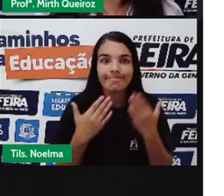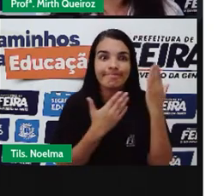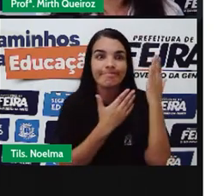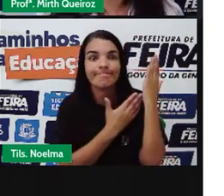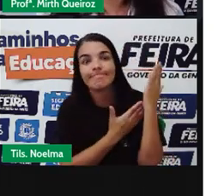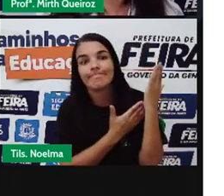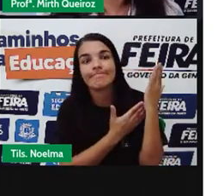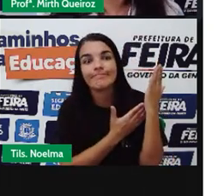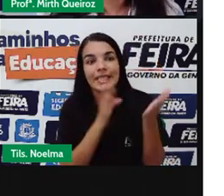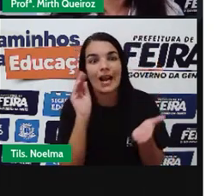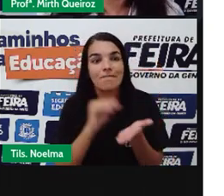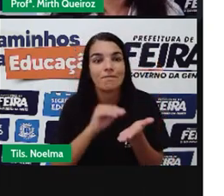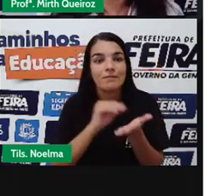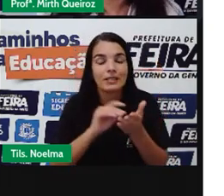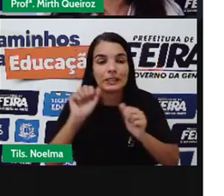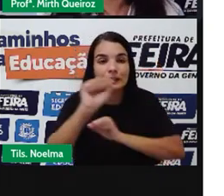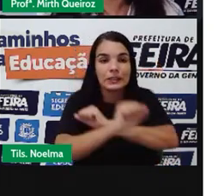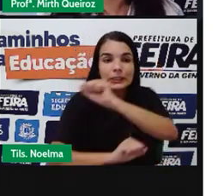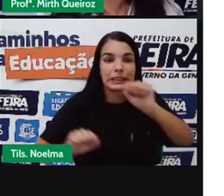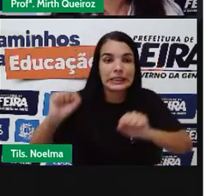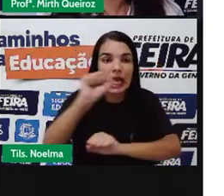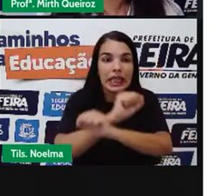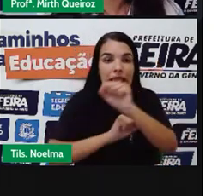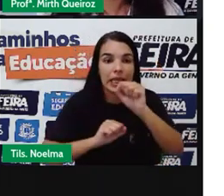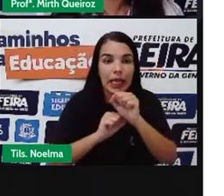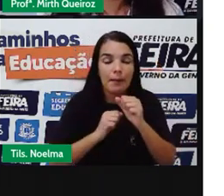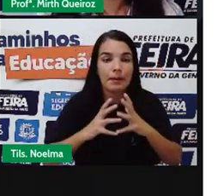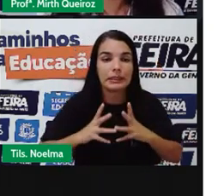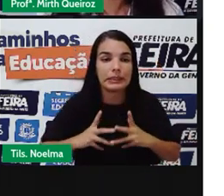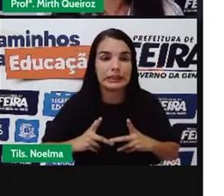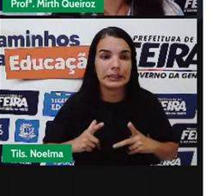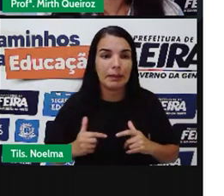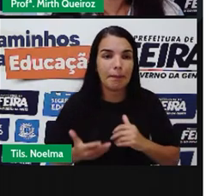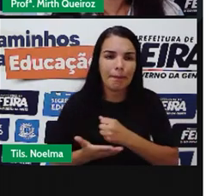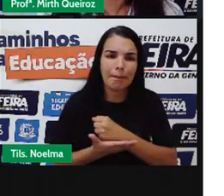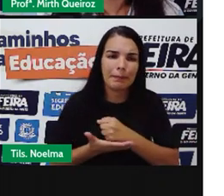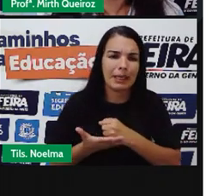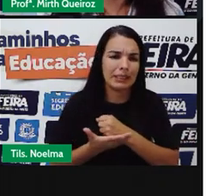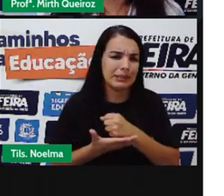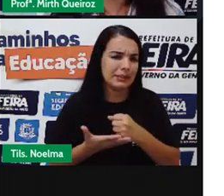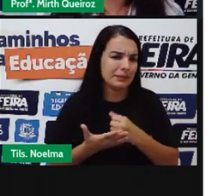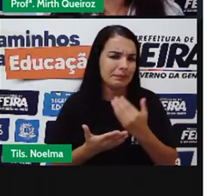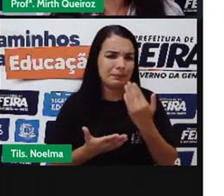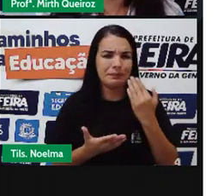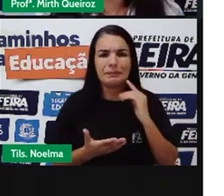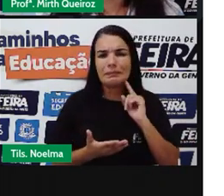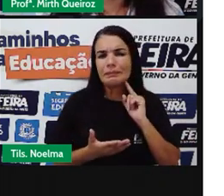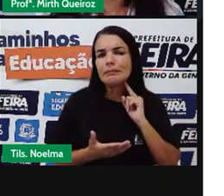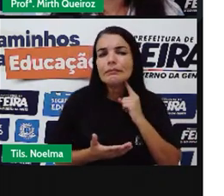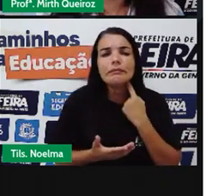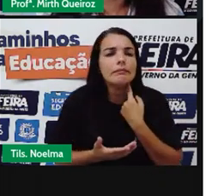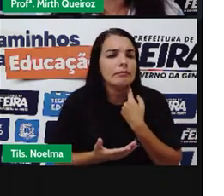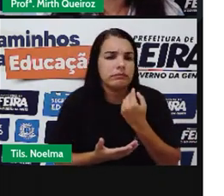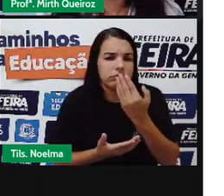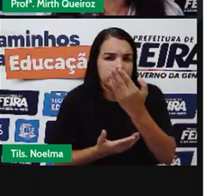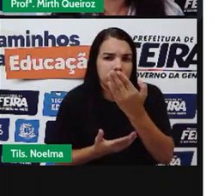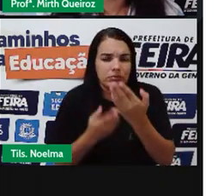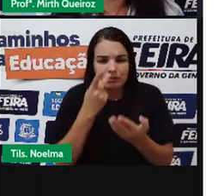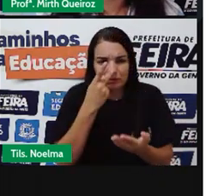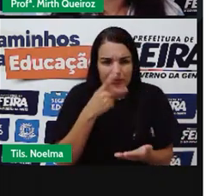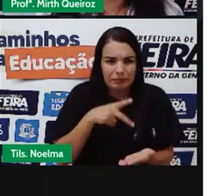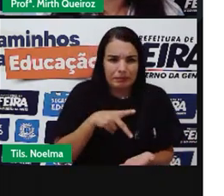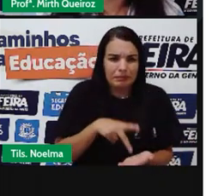de saneamento Básico Como eu Iniciei Lá Falando Com vocês A respeito Disso A realidade Da falta De esgoto